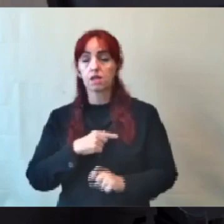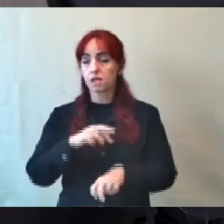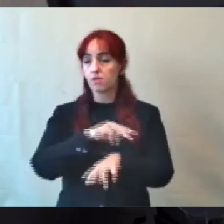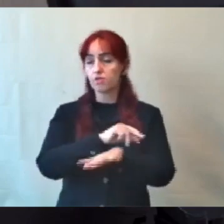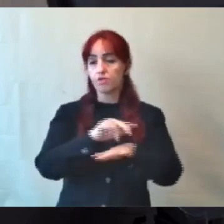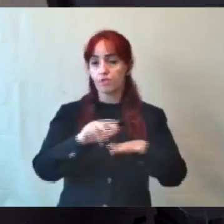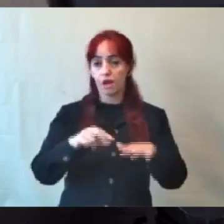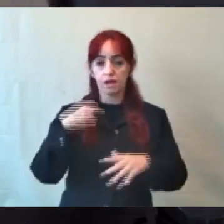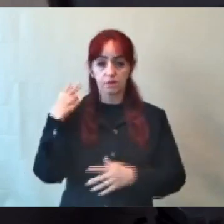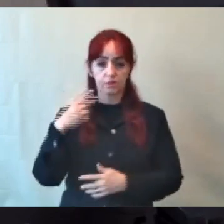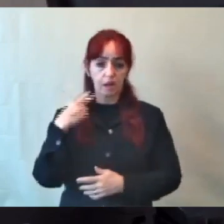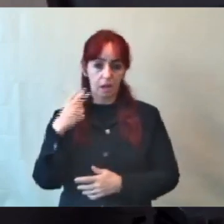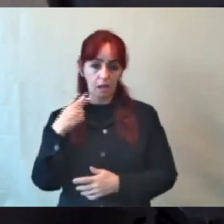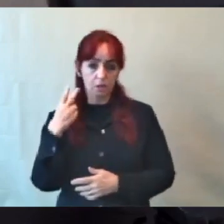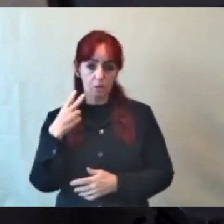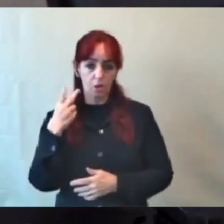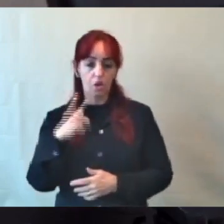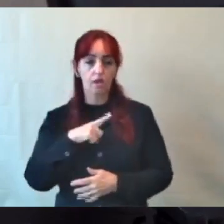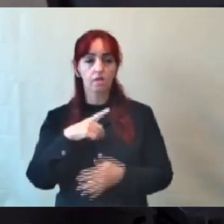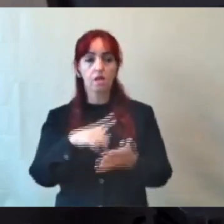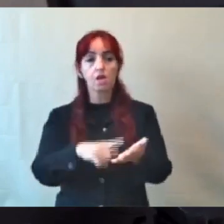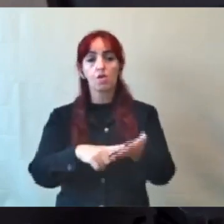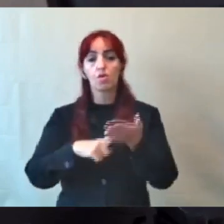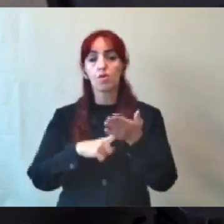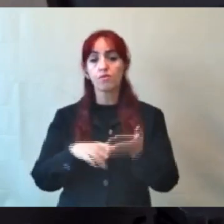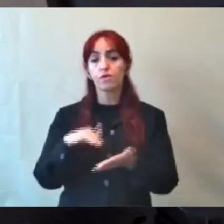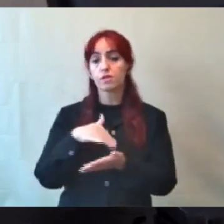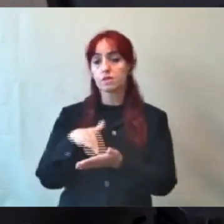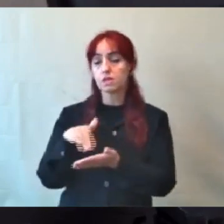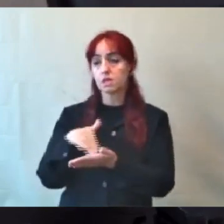têm tido seus convites a secretários frustrados,